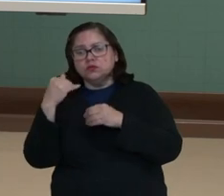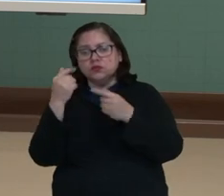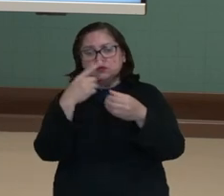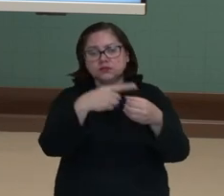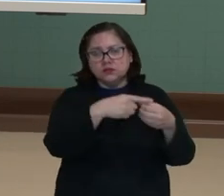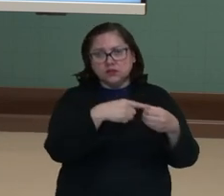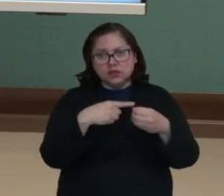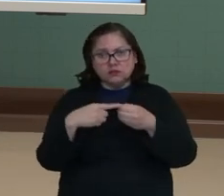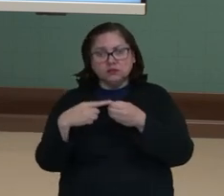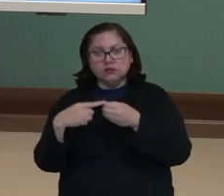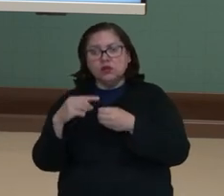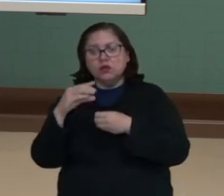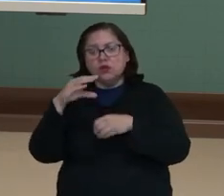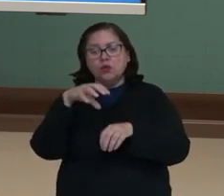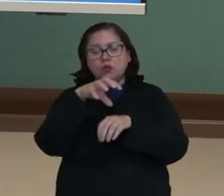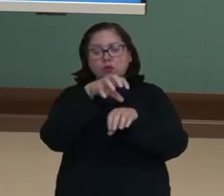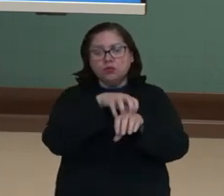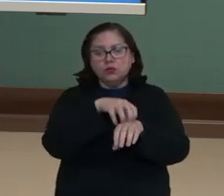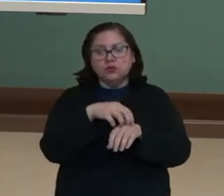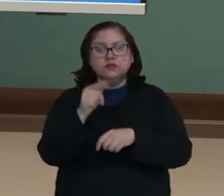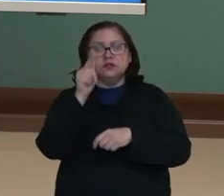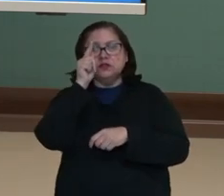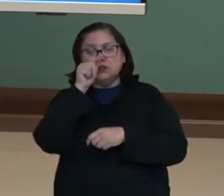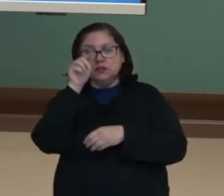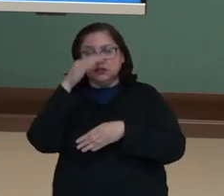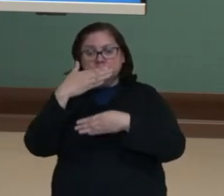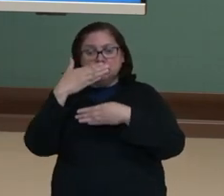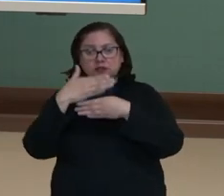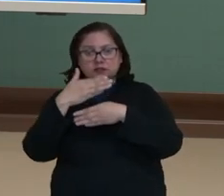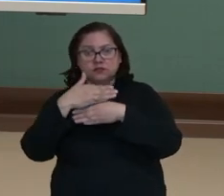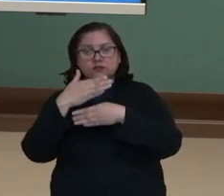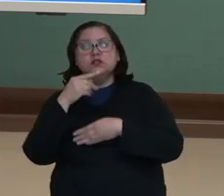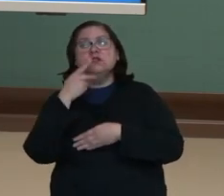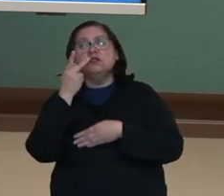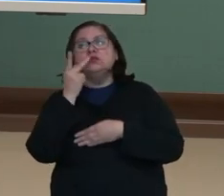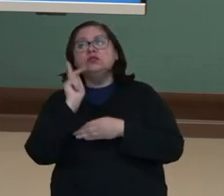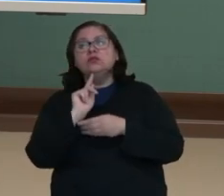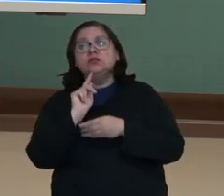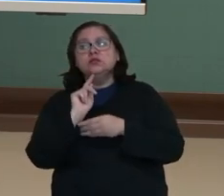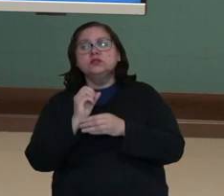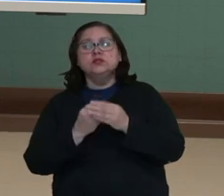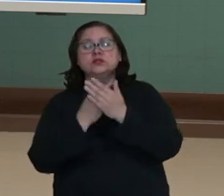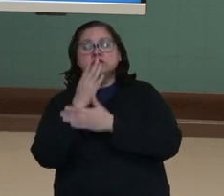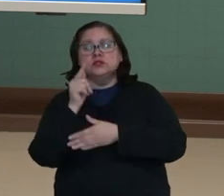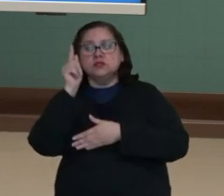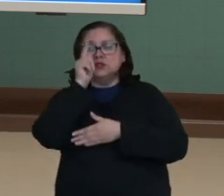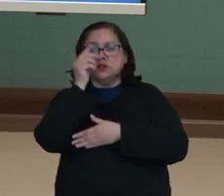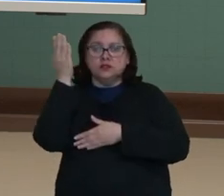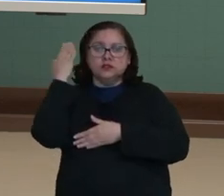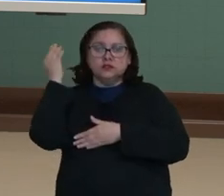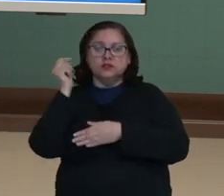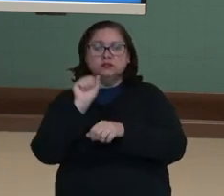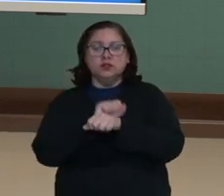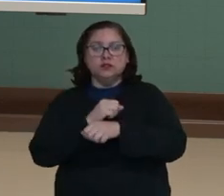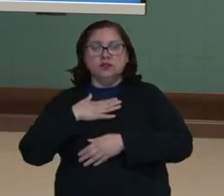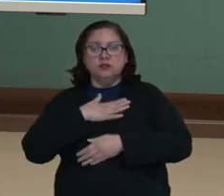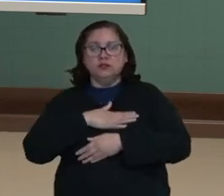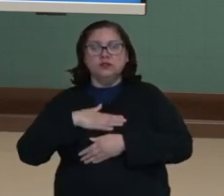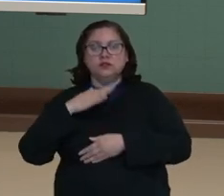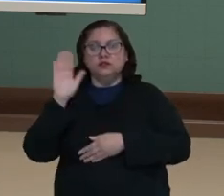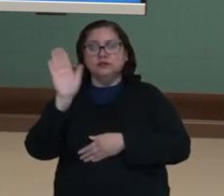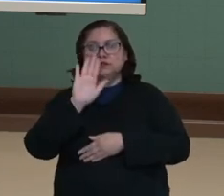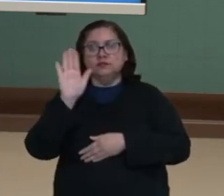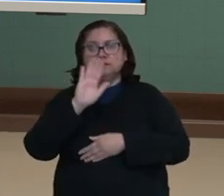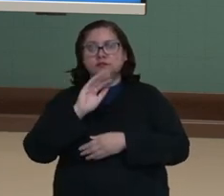cidades chamadas de colônias gregas. Neste vídeo, falamos um pouquinho sobre a origem da Grécia Antiga. Espero que tenha gostado. Até